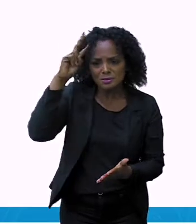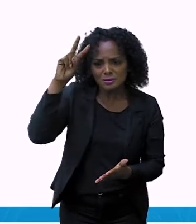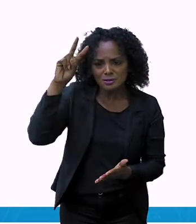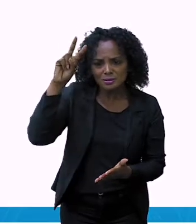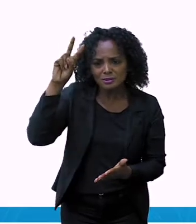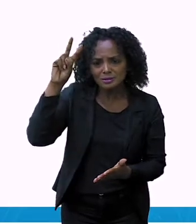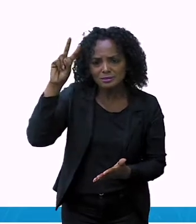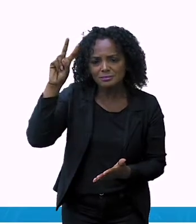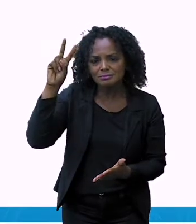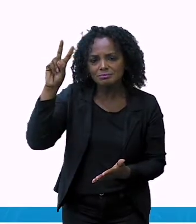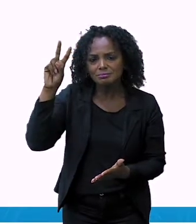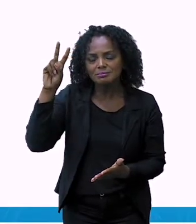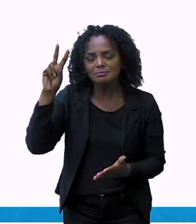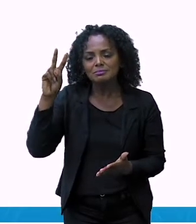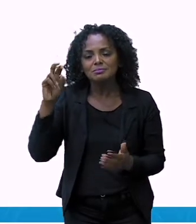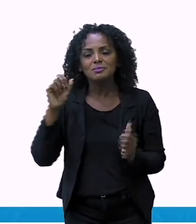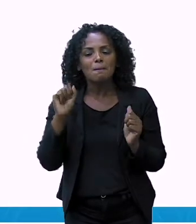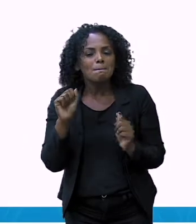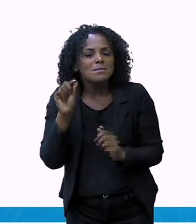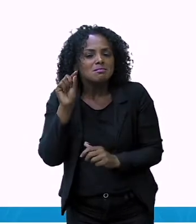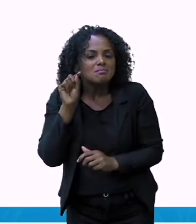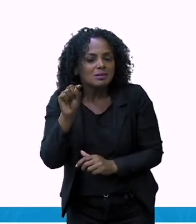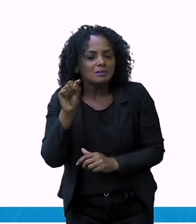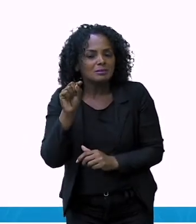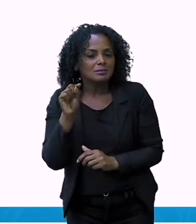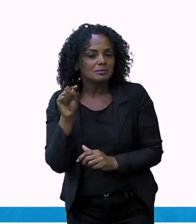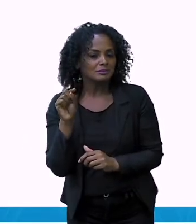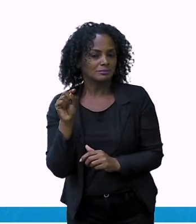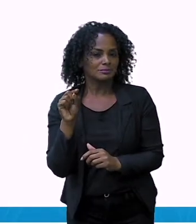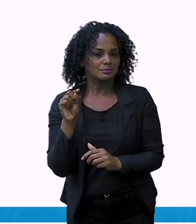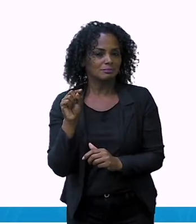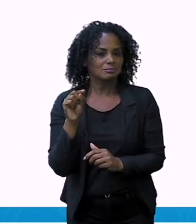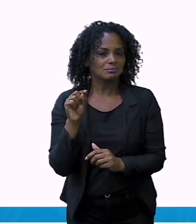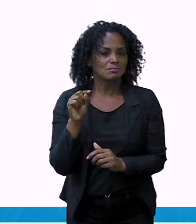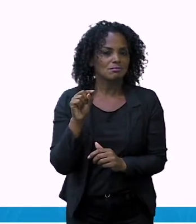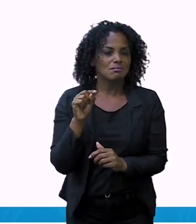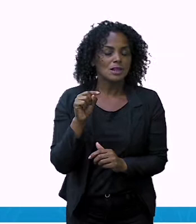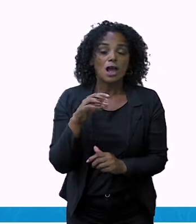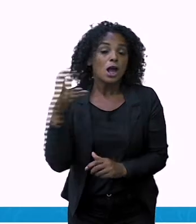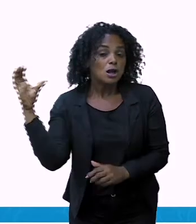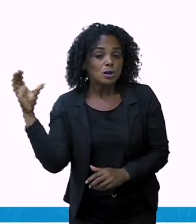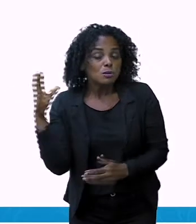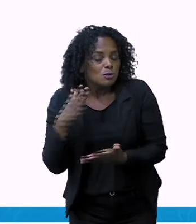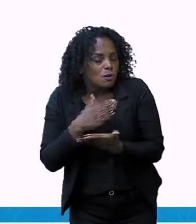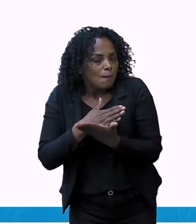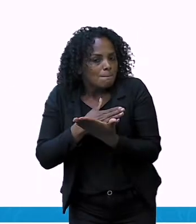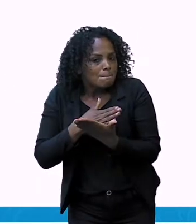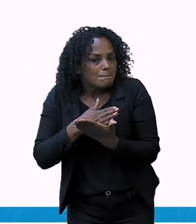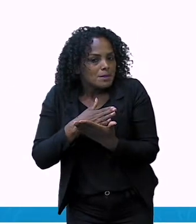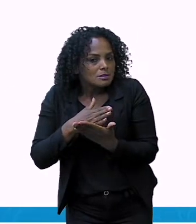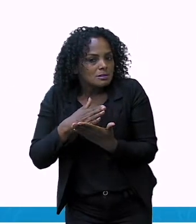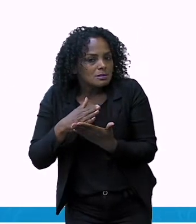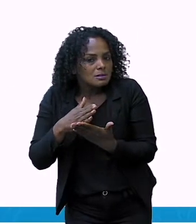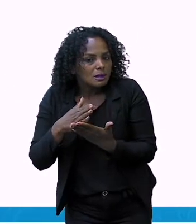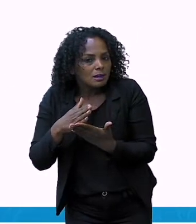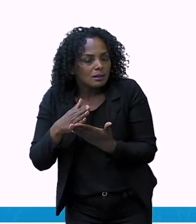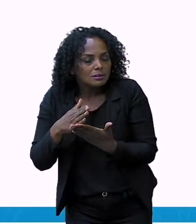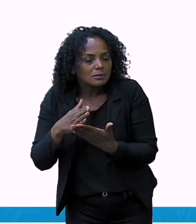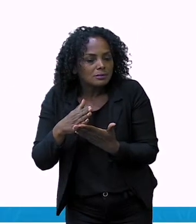Basta clicar. Logo, logo, começaram a aparecer